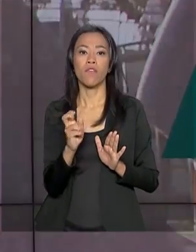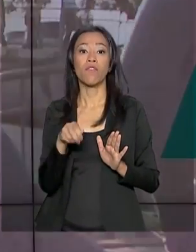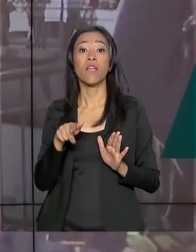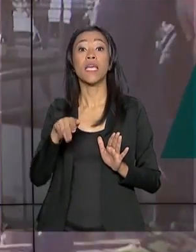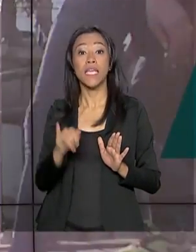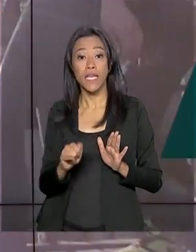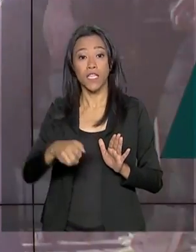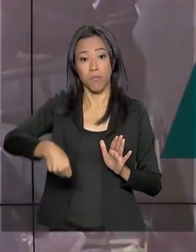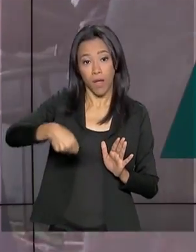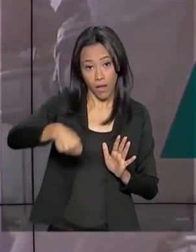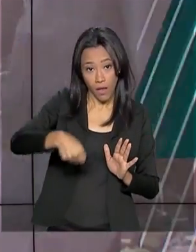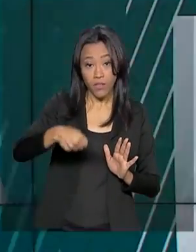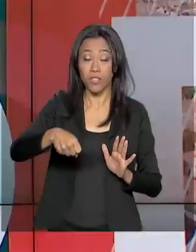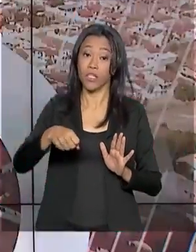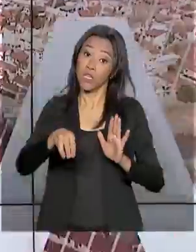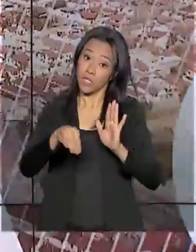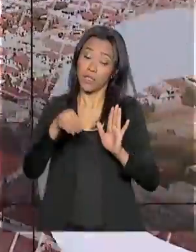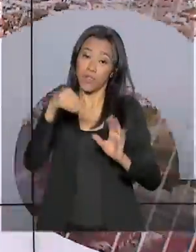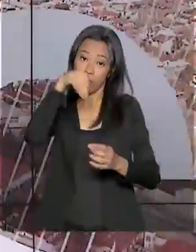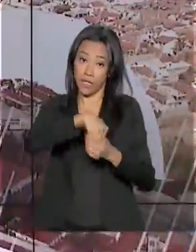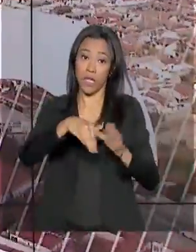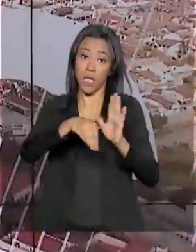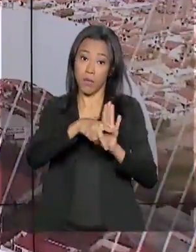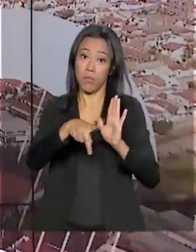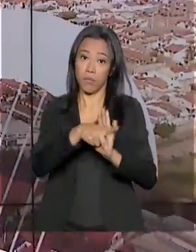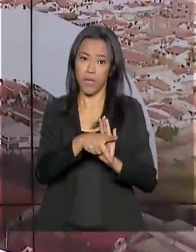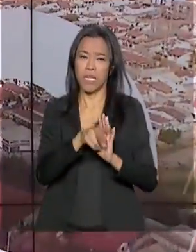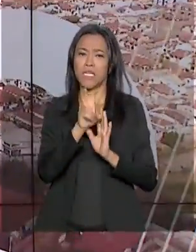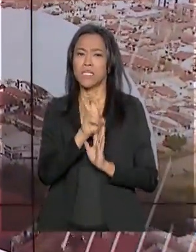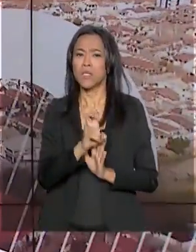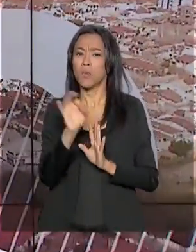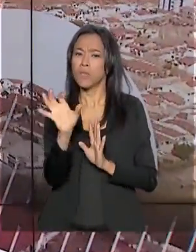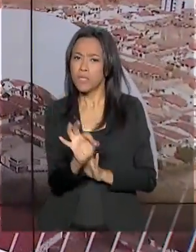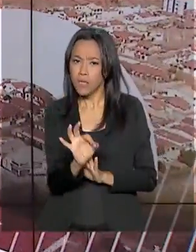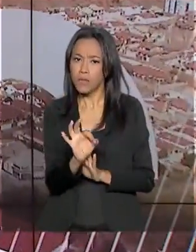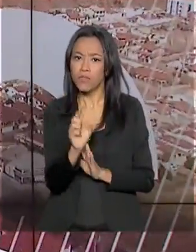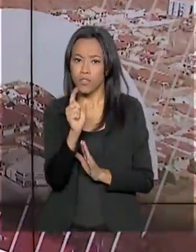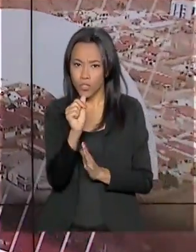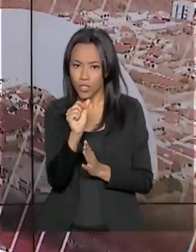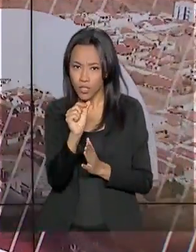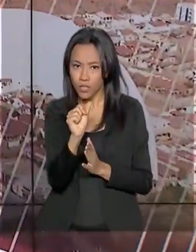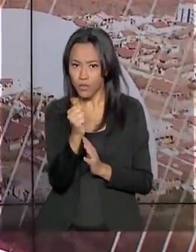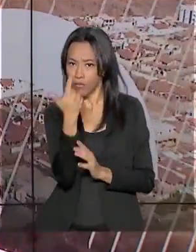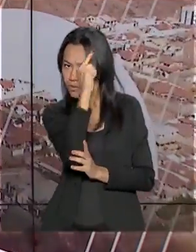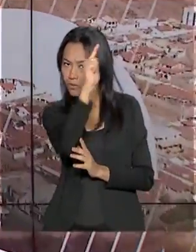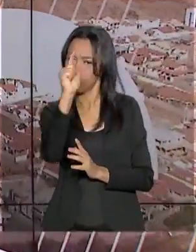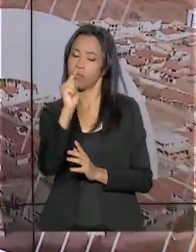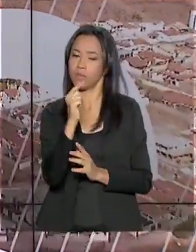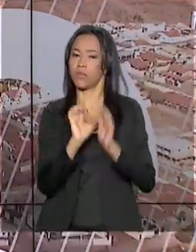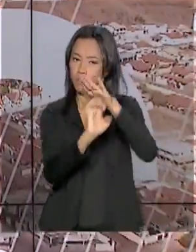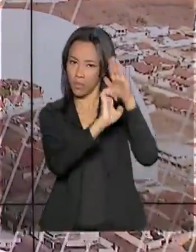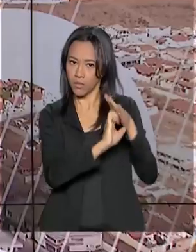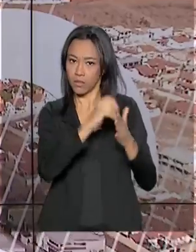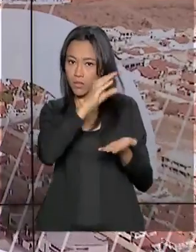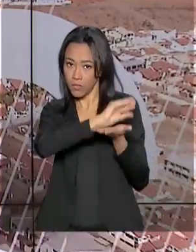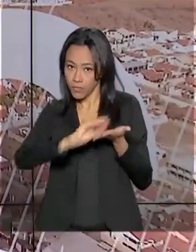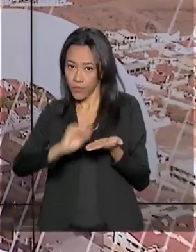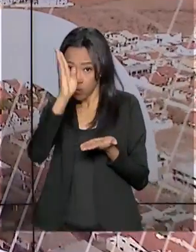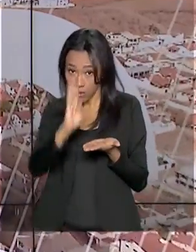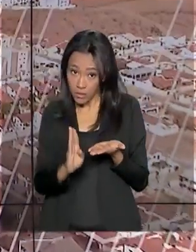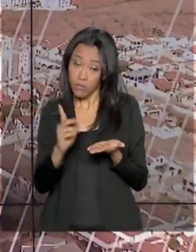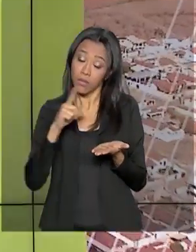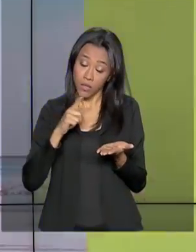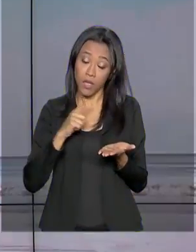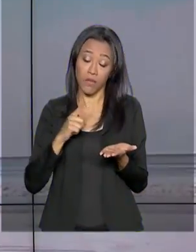provisória que autorizou até 100% do capital estrangeiro em companhias aéreas. Segundo o governo, o veto se deu, entre outros